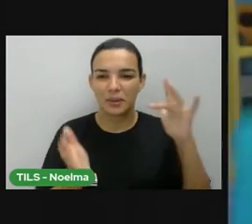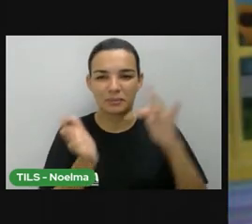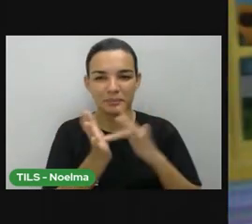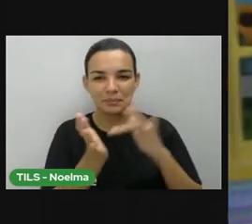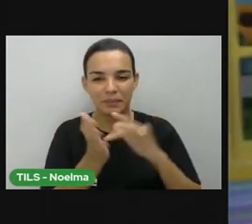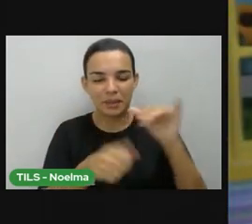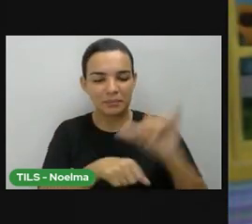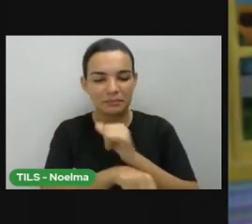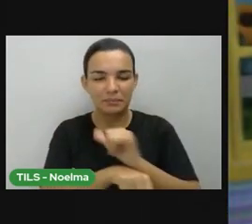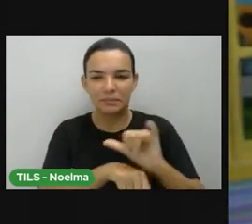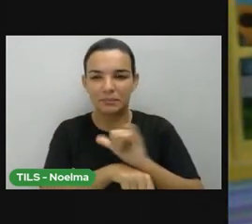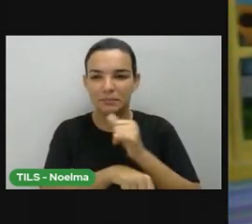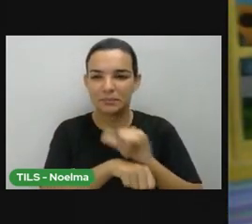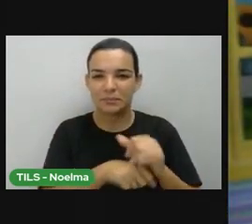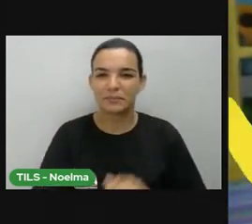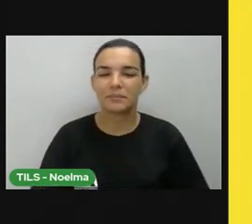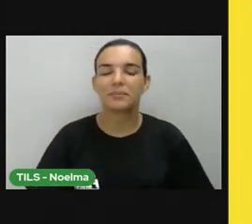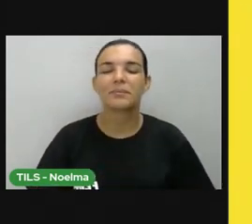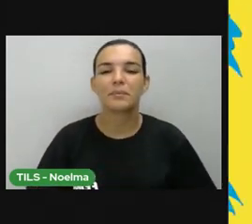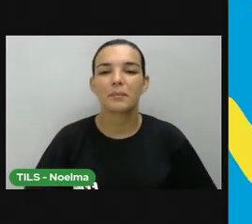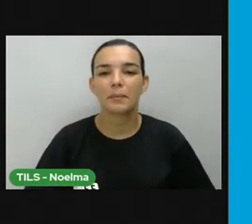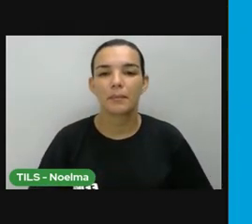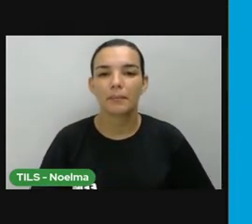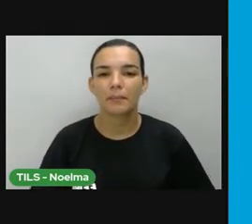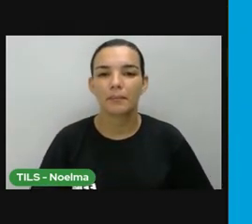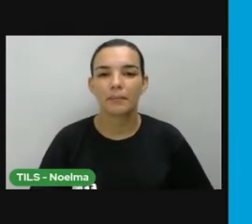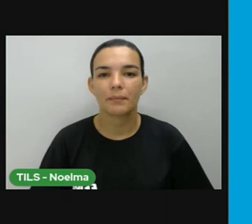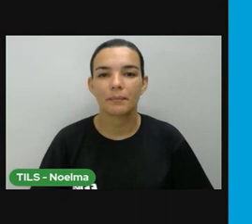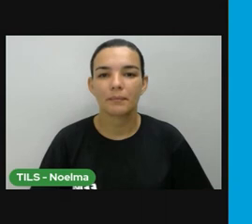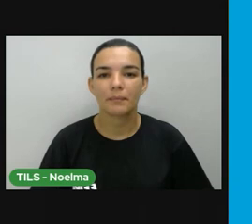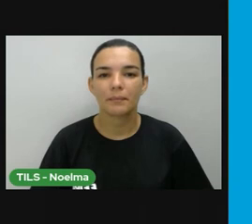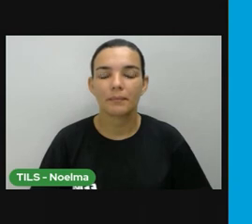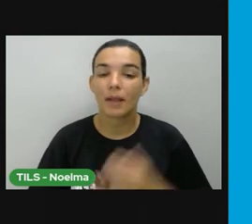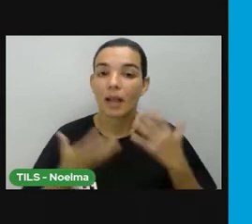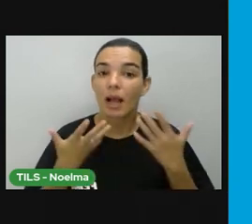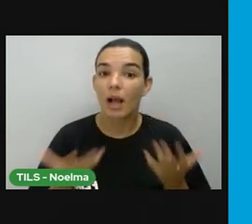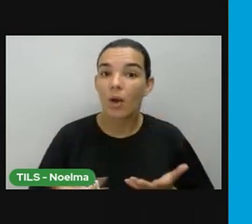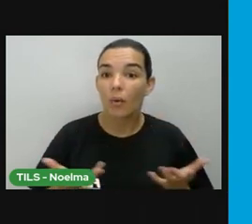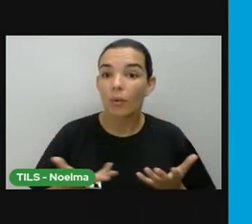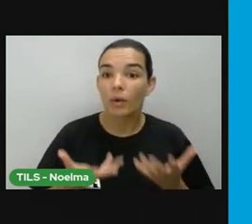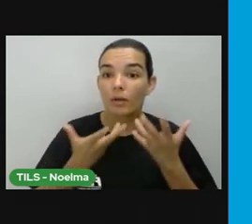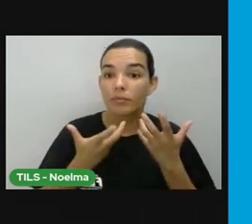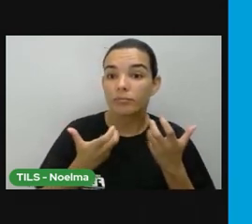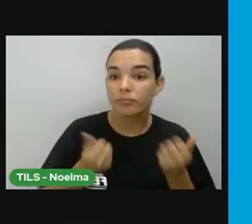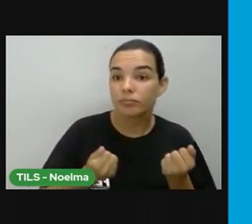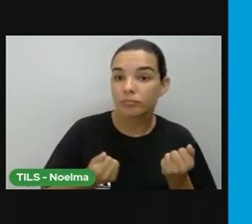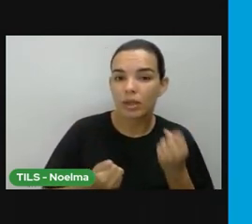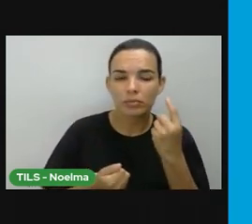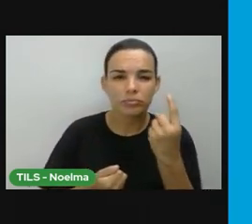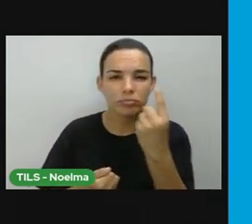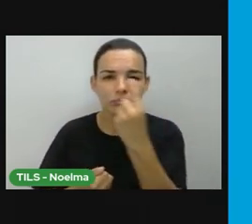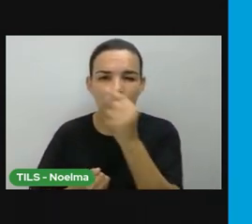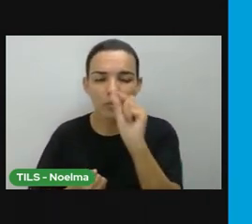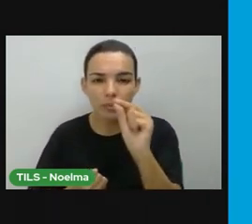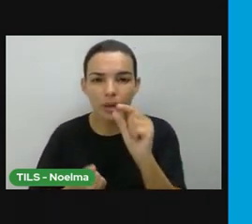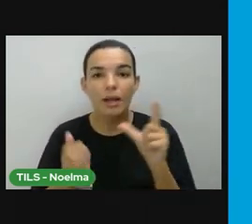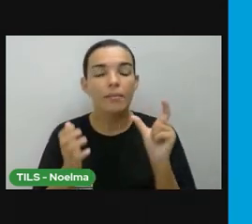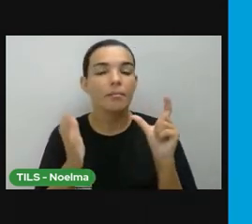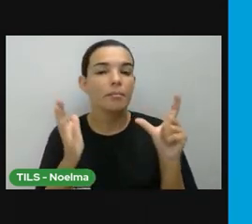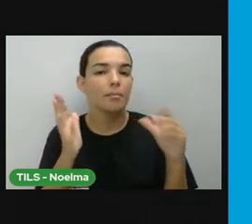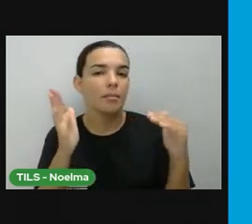Agora estamos prontos, turminha! Eu vou explicar um por vez. Vamos lá, vou começar por limite.